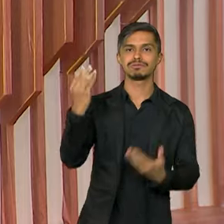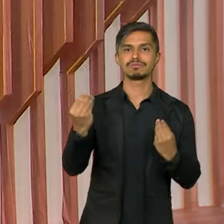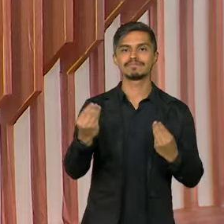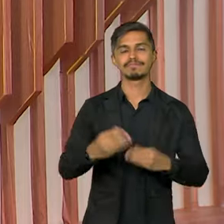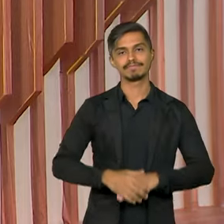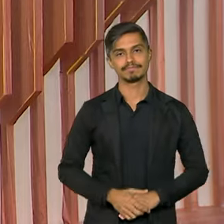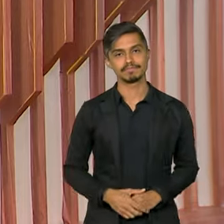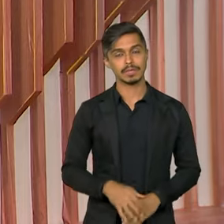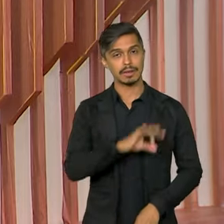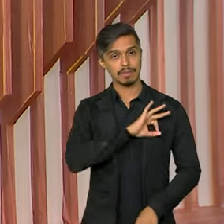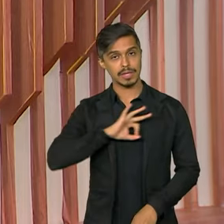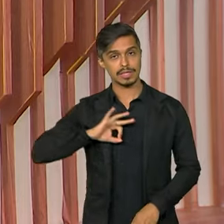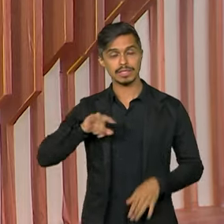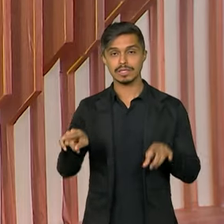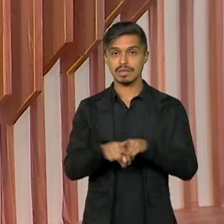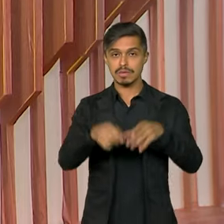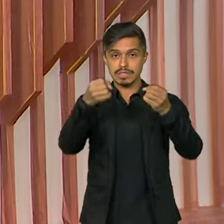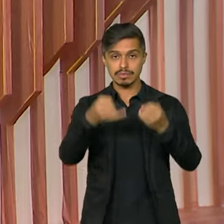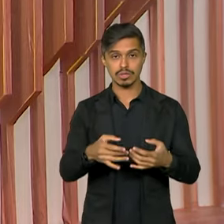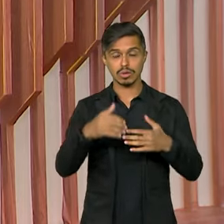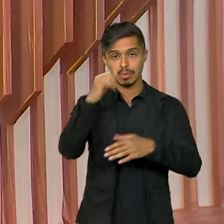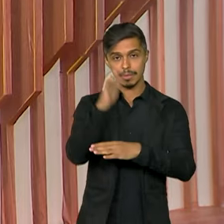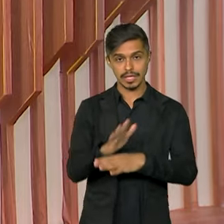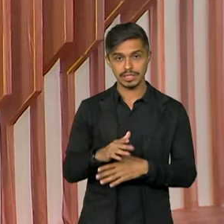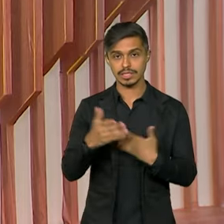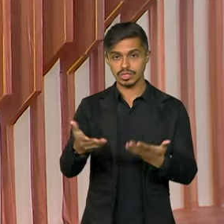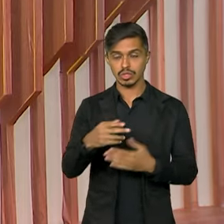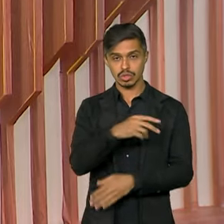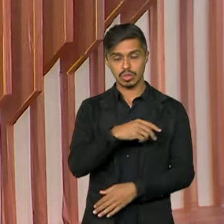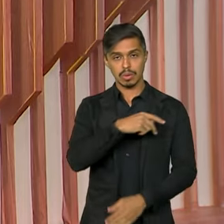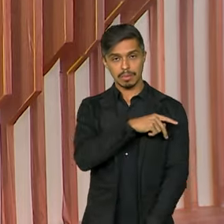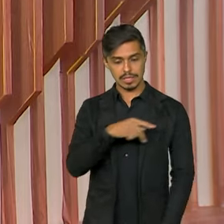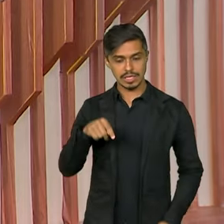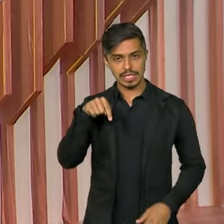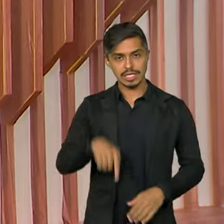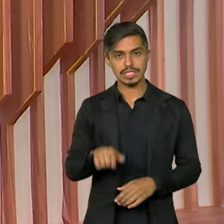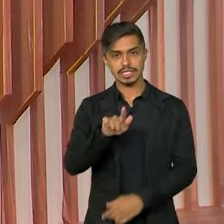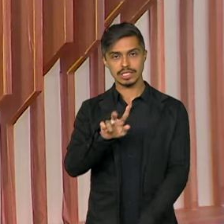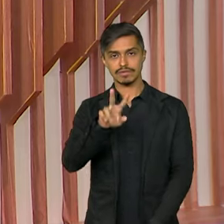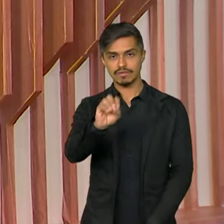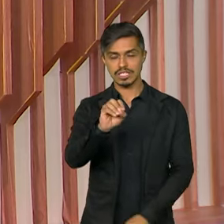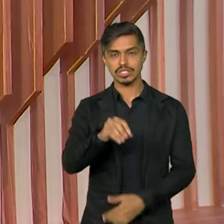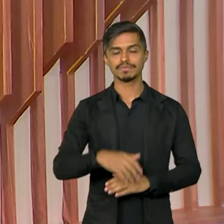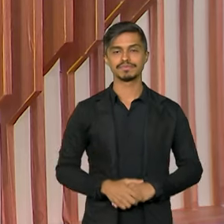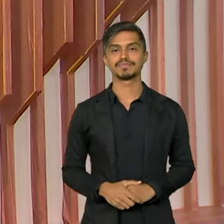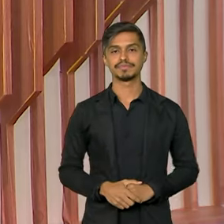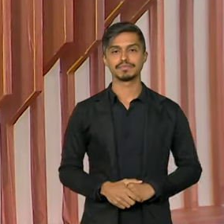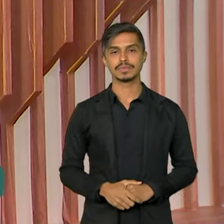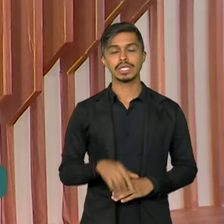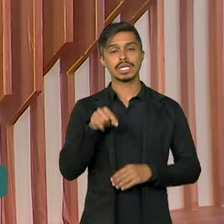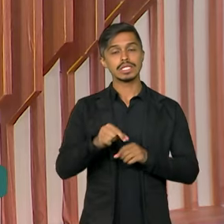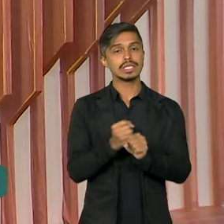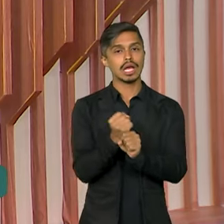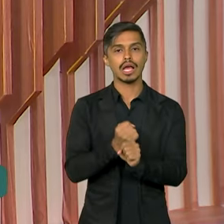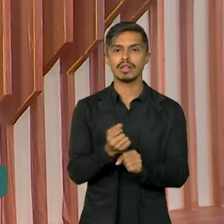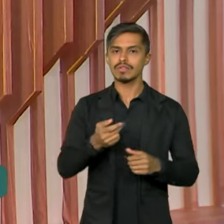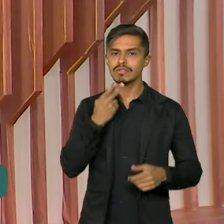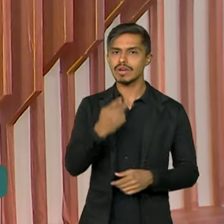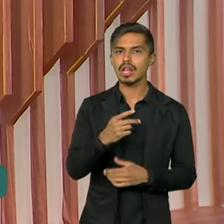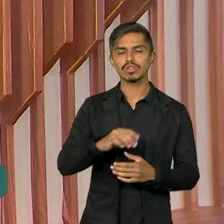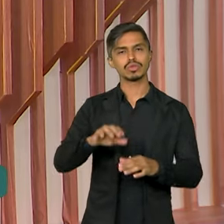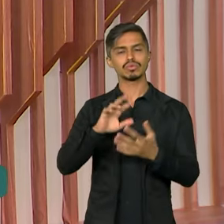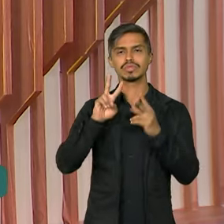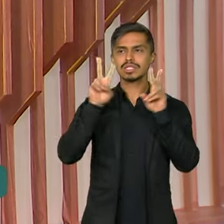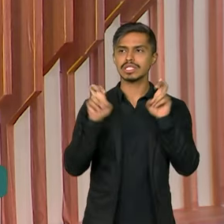Marina Silva também destacou que o Brasil, na presidência do G20 este ano, se esforçou para que a questão ambiental esteja no